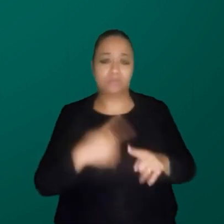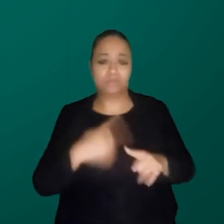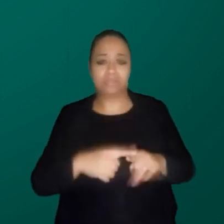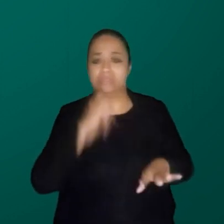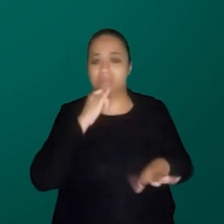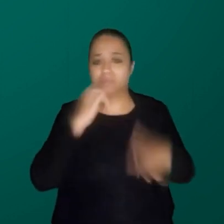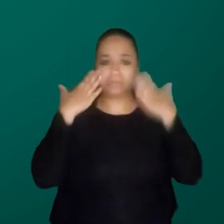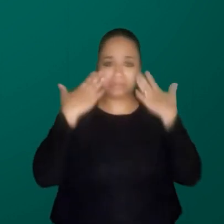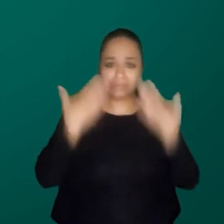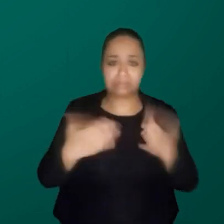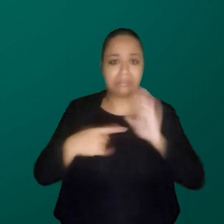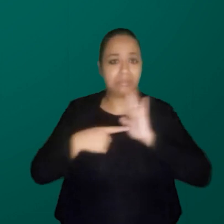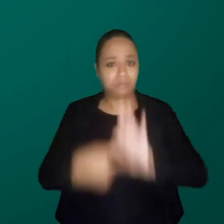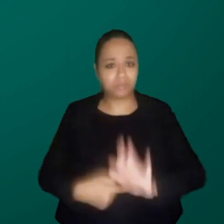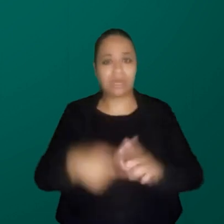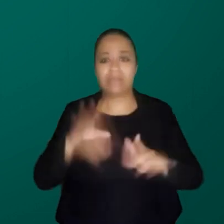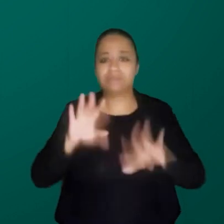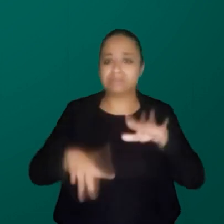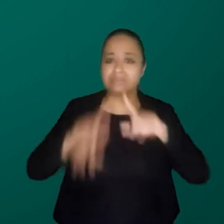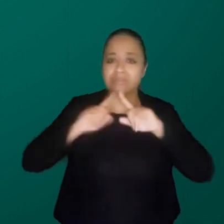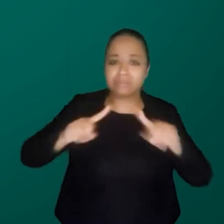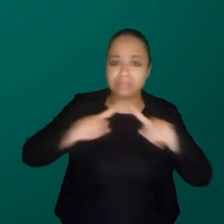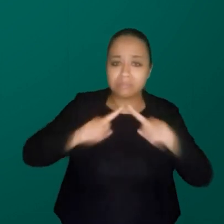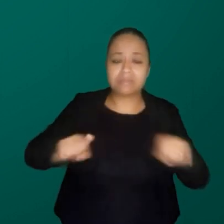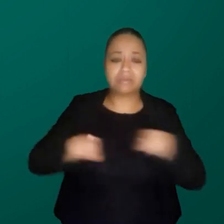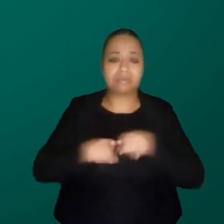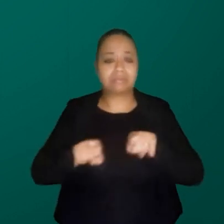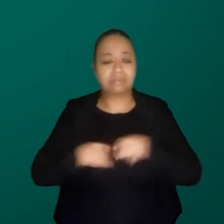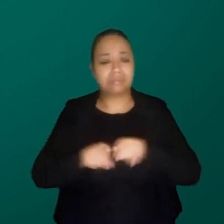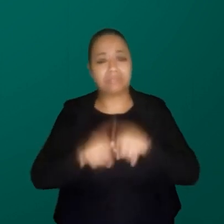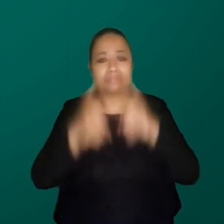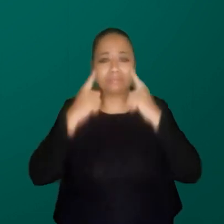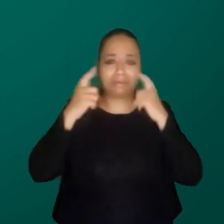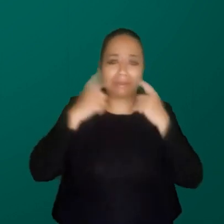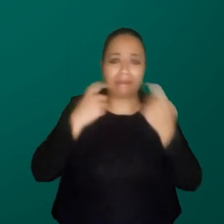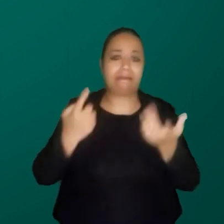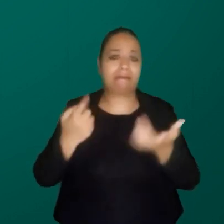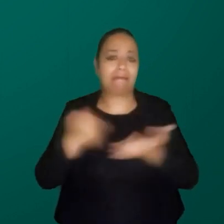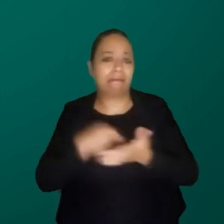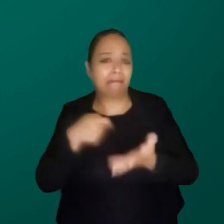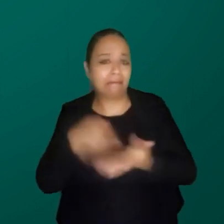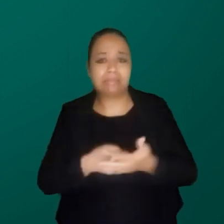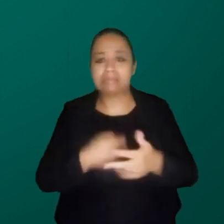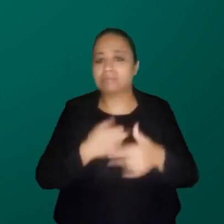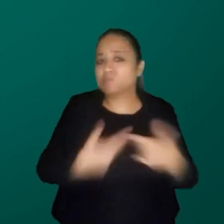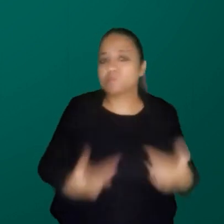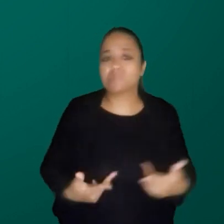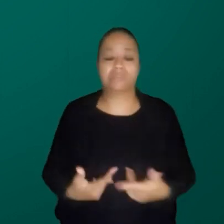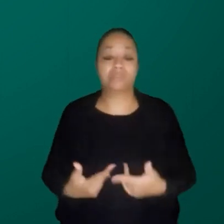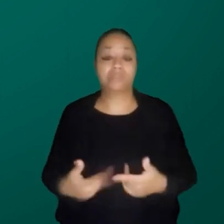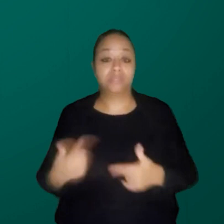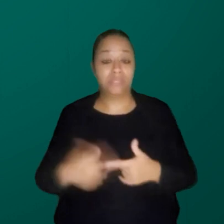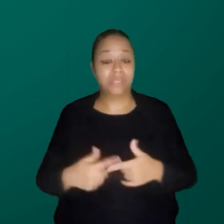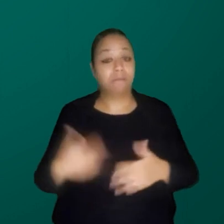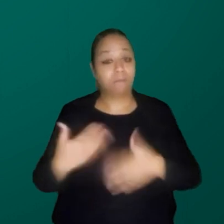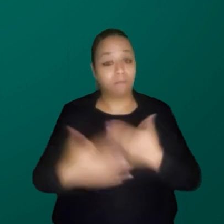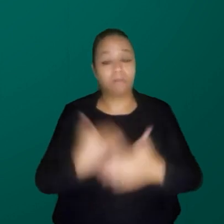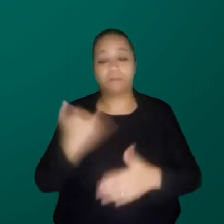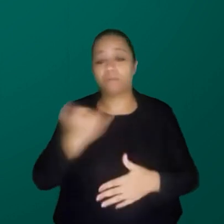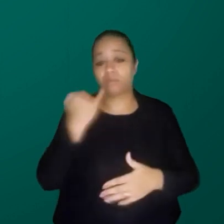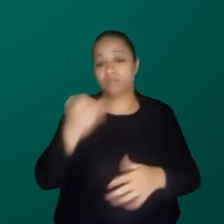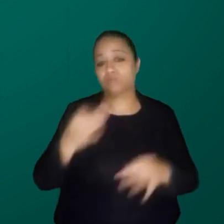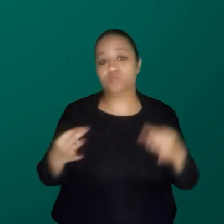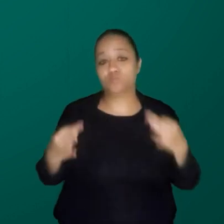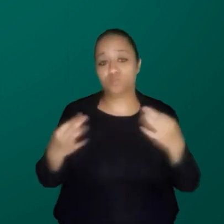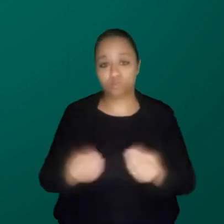apresentação, reclamar, chorar, brigar. Eu acho que importante. Todos esses processos são super importantes. A